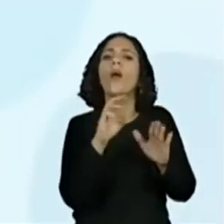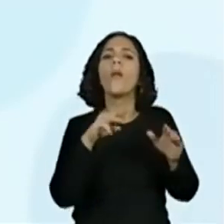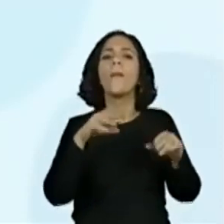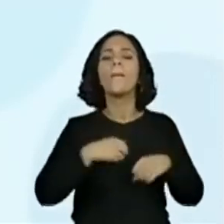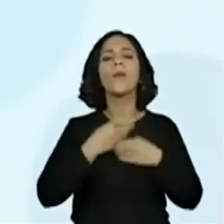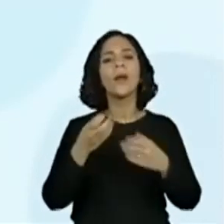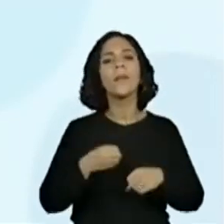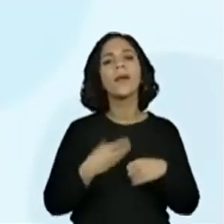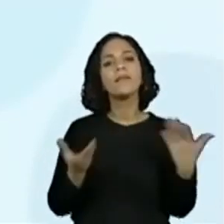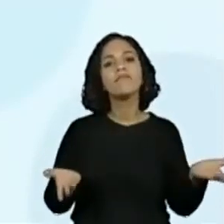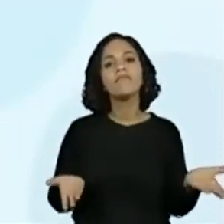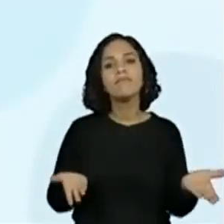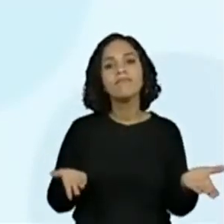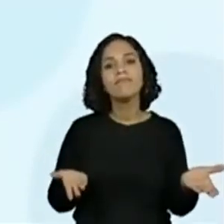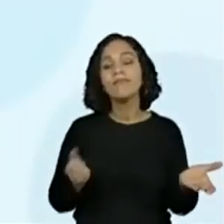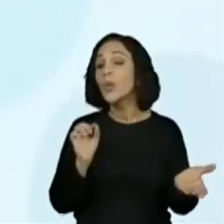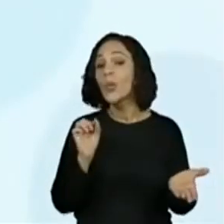poema?